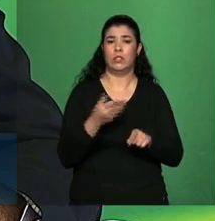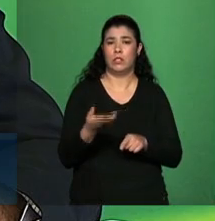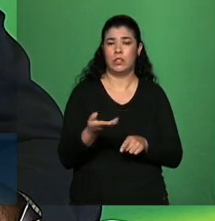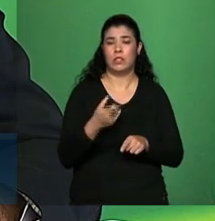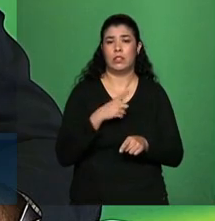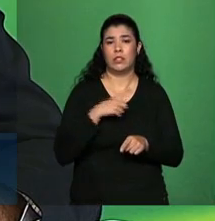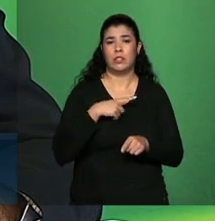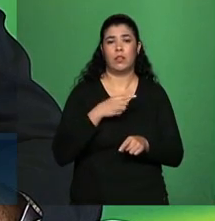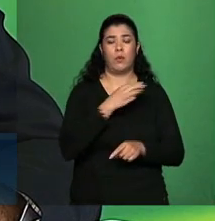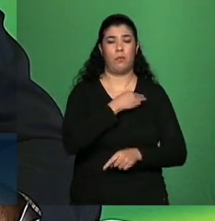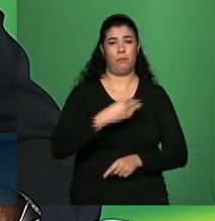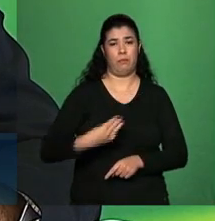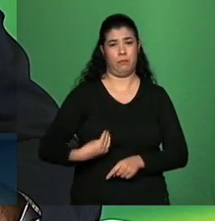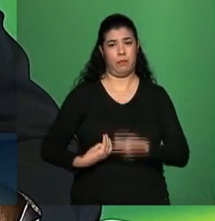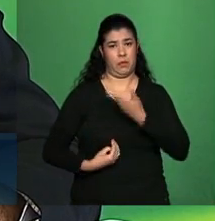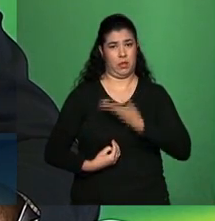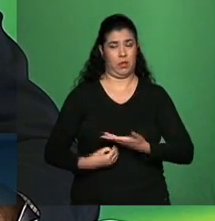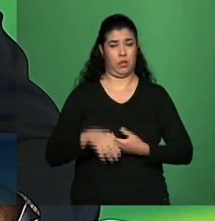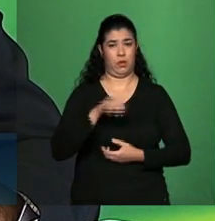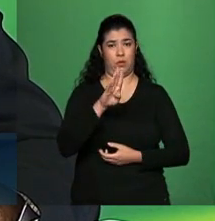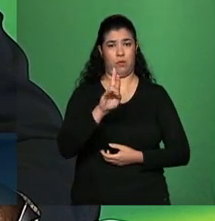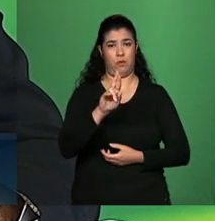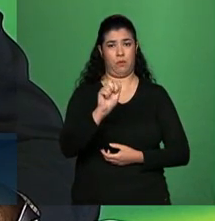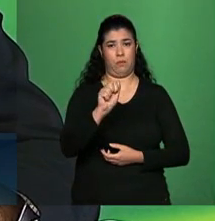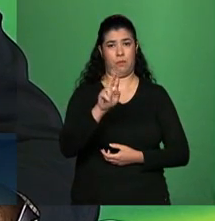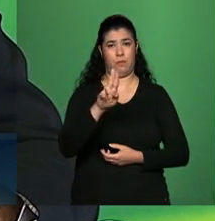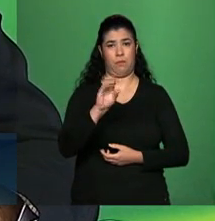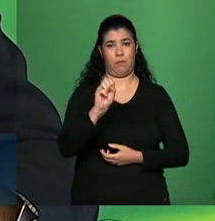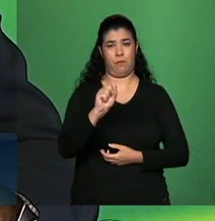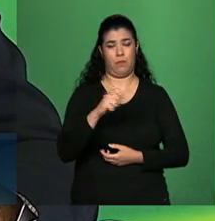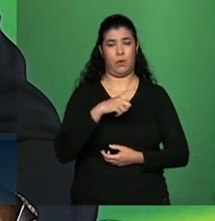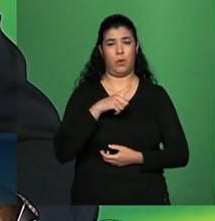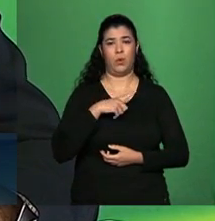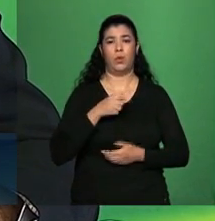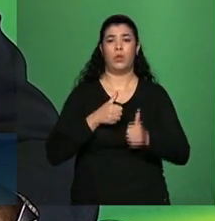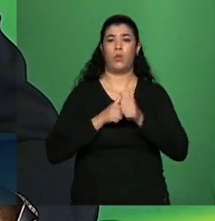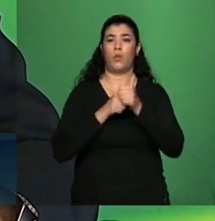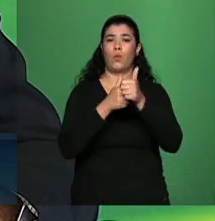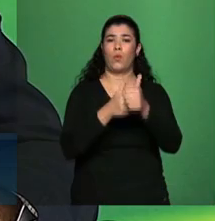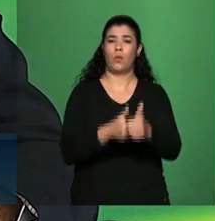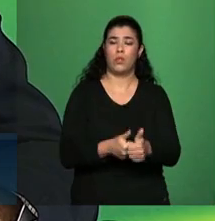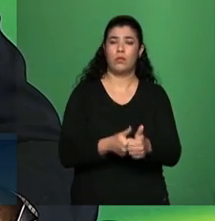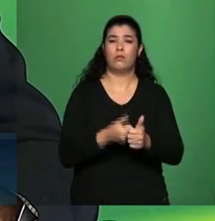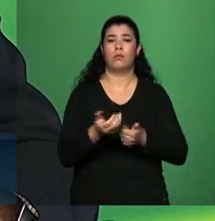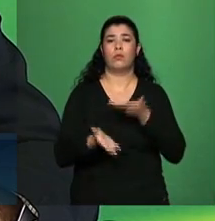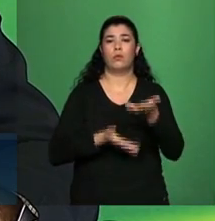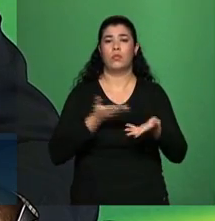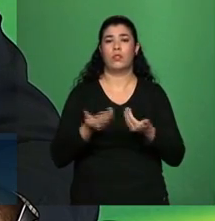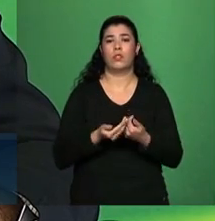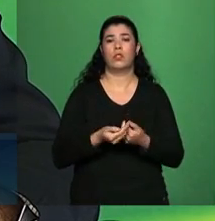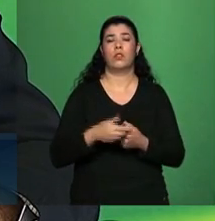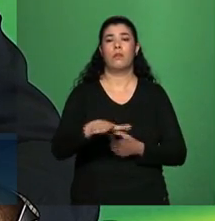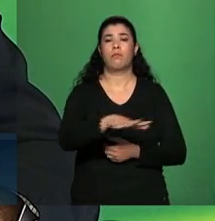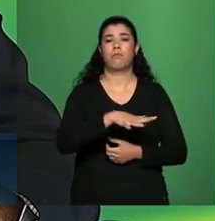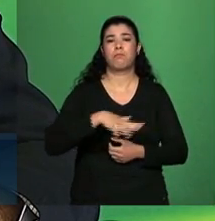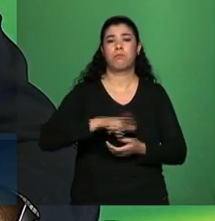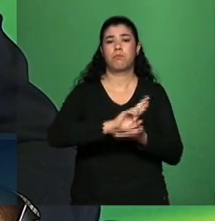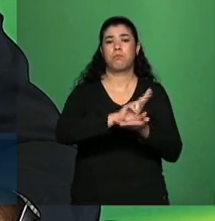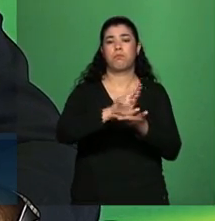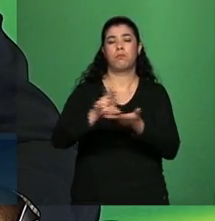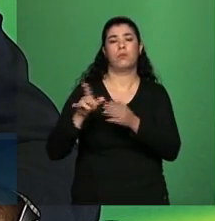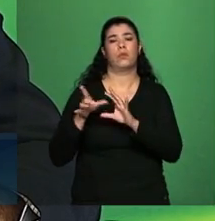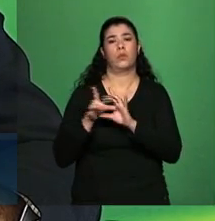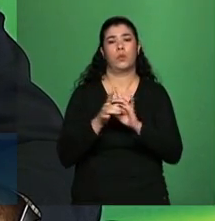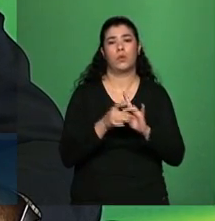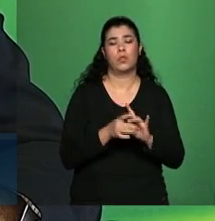conduzindo o nosso maquinista da parte da logística onde também há mudanças microeconômicas no